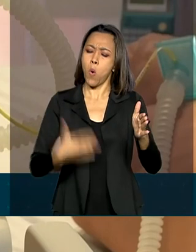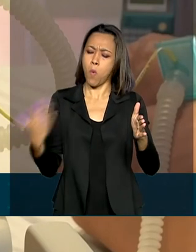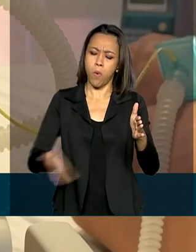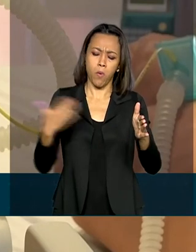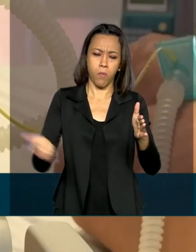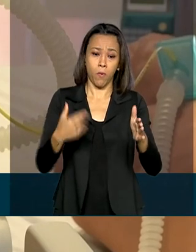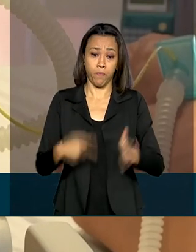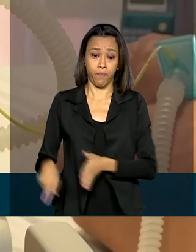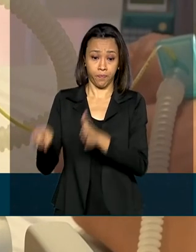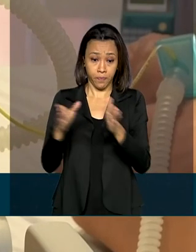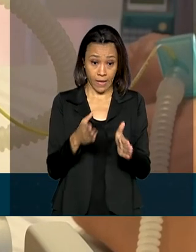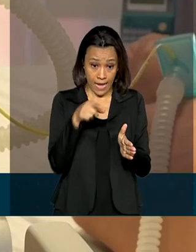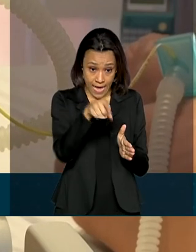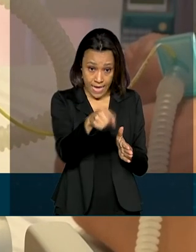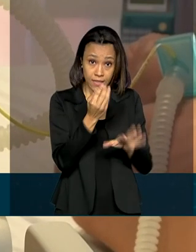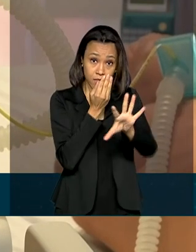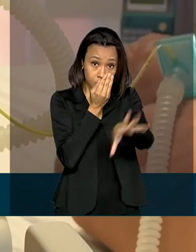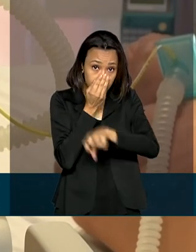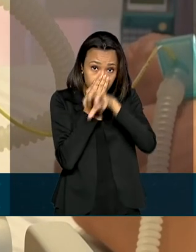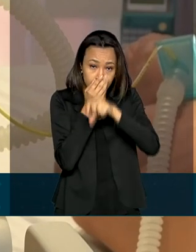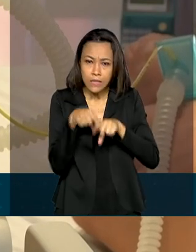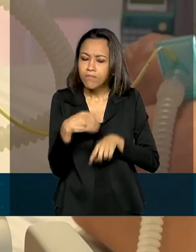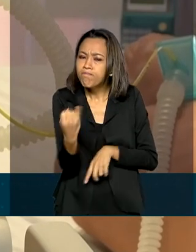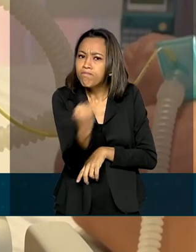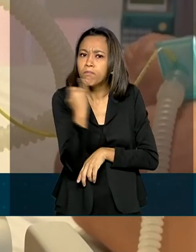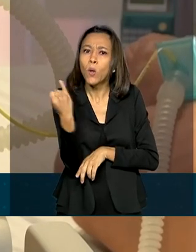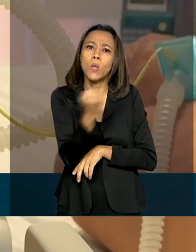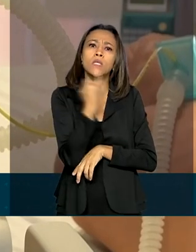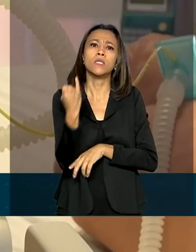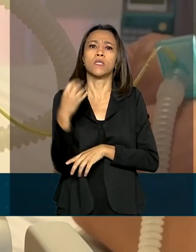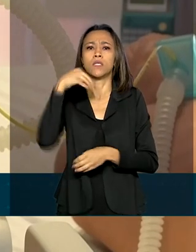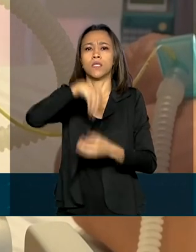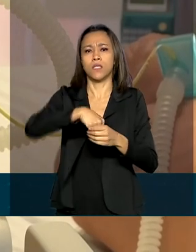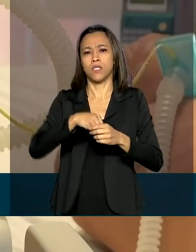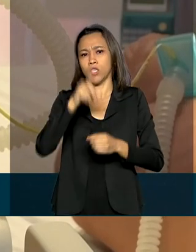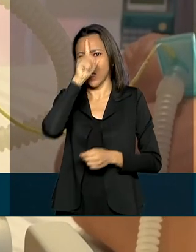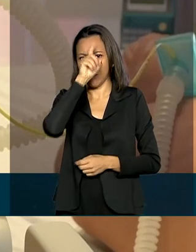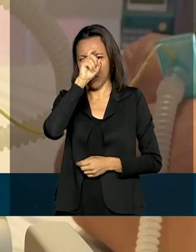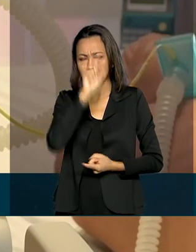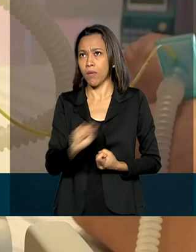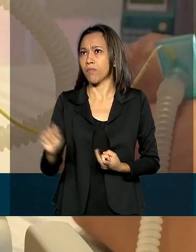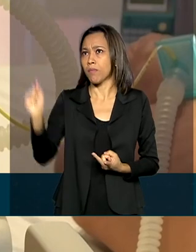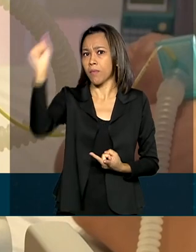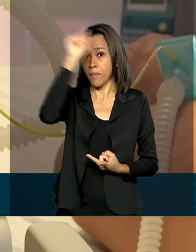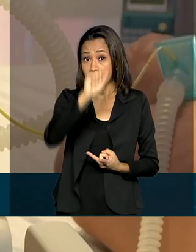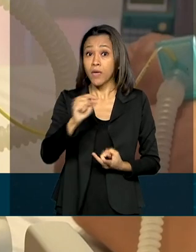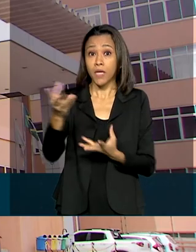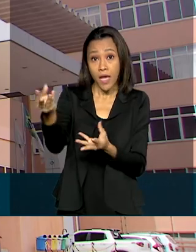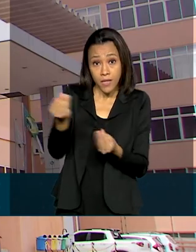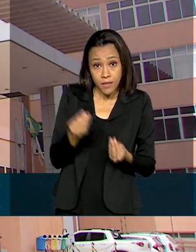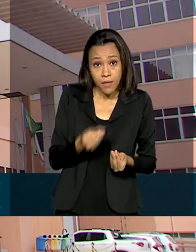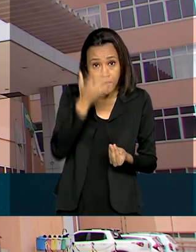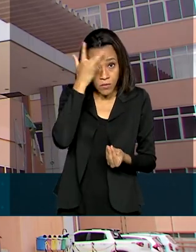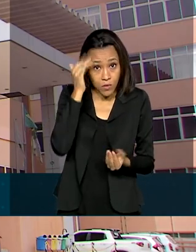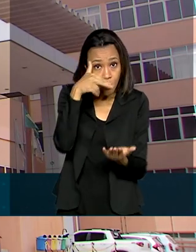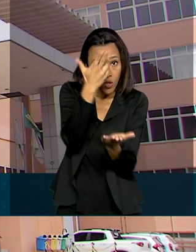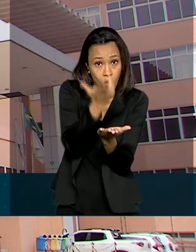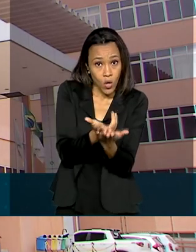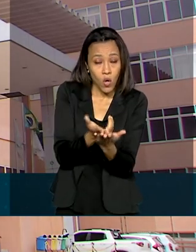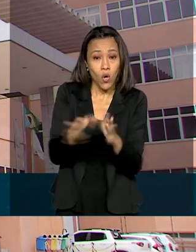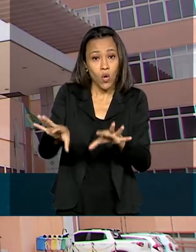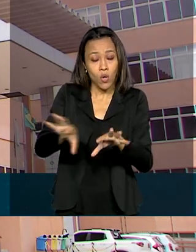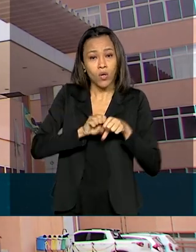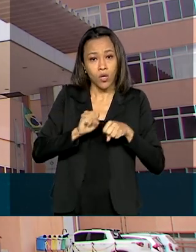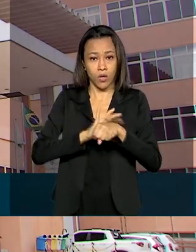O respirador é item essencial nos hospitais que recebem os pacientes com coronavírus. A Agência